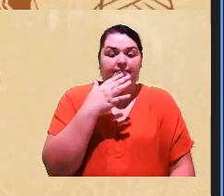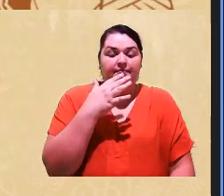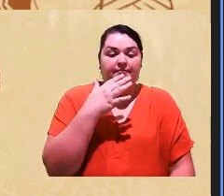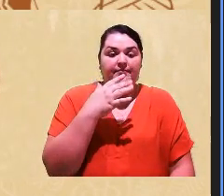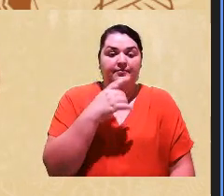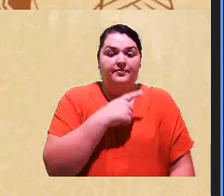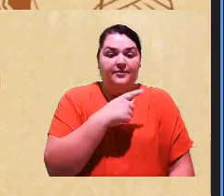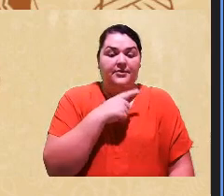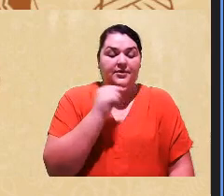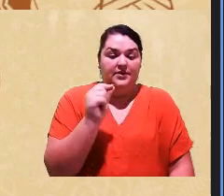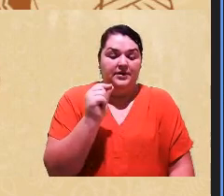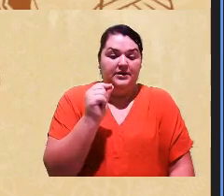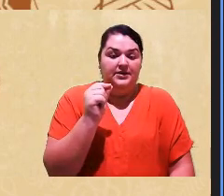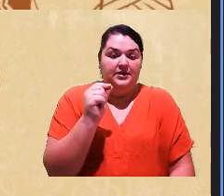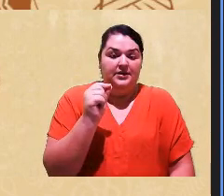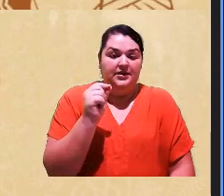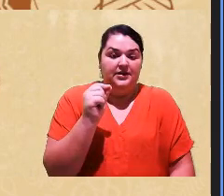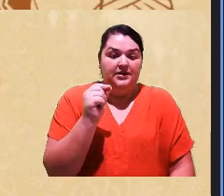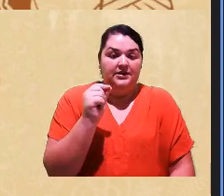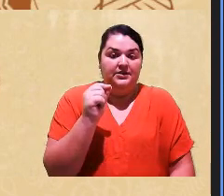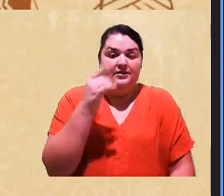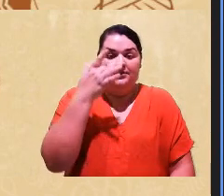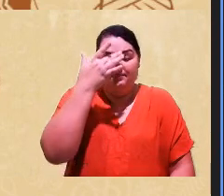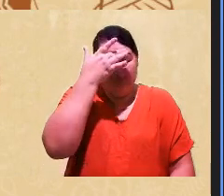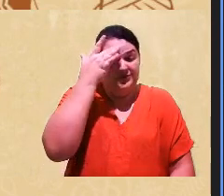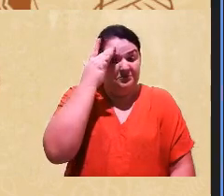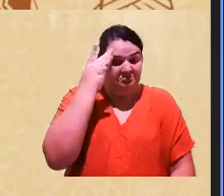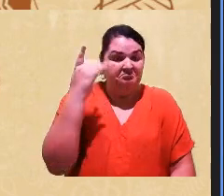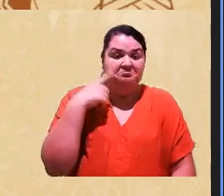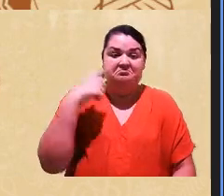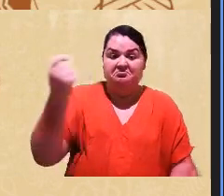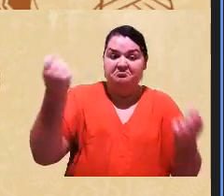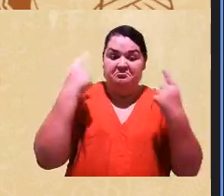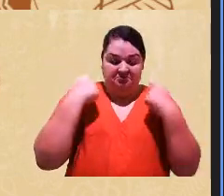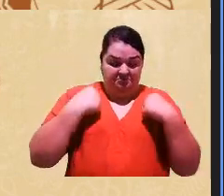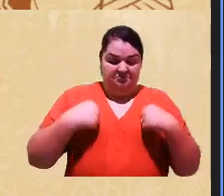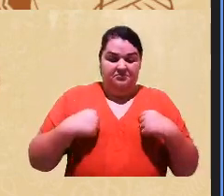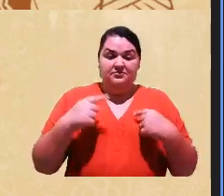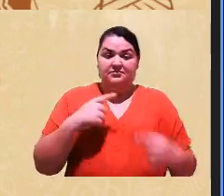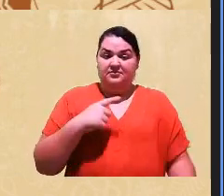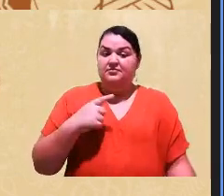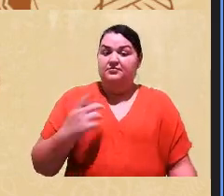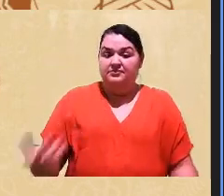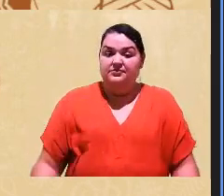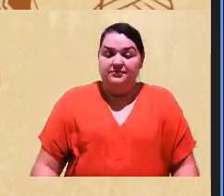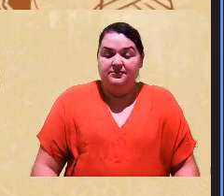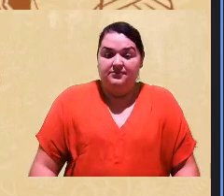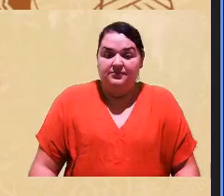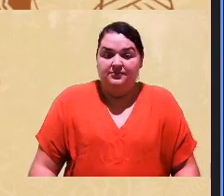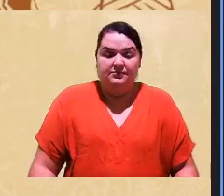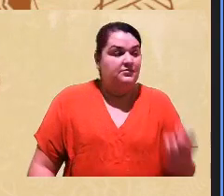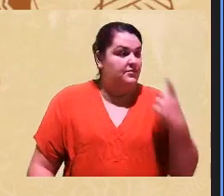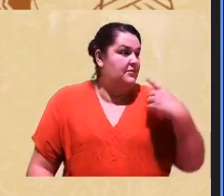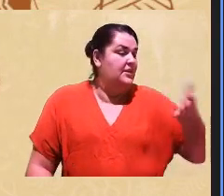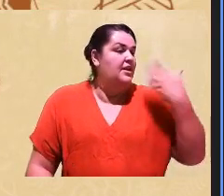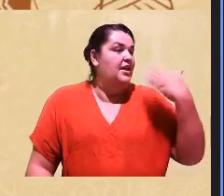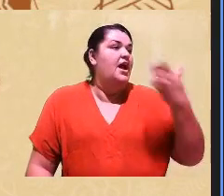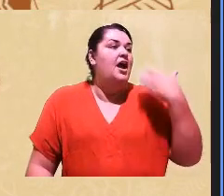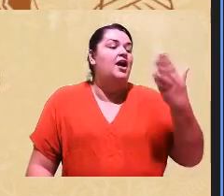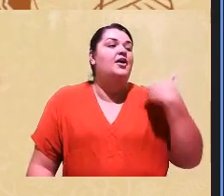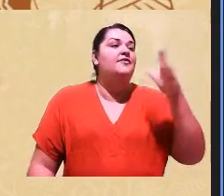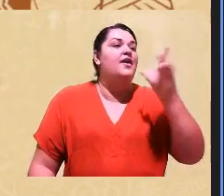mas, as pessoas fazem bronzeamento artificial nas clínicas e, onde tem calor, vai para as praias.